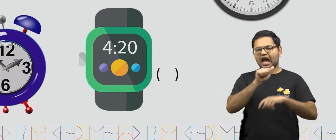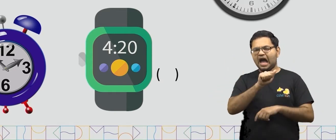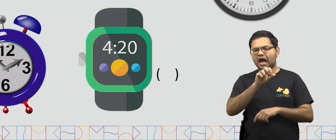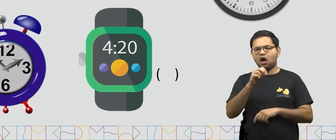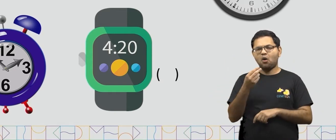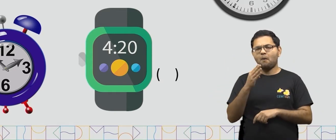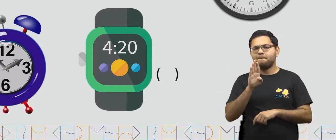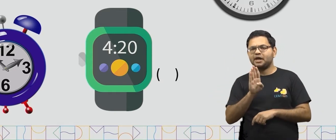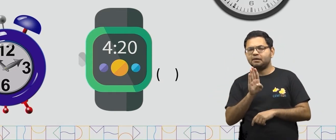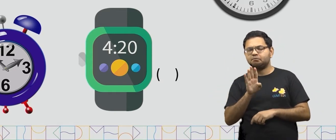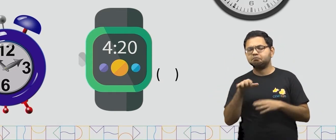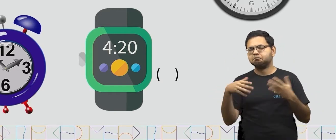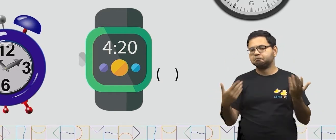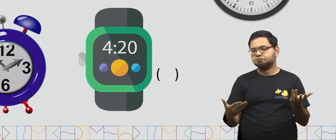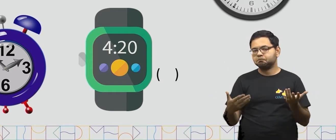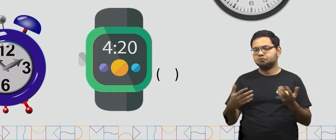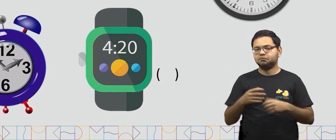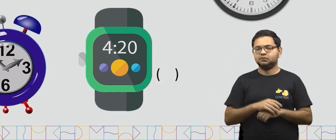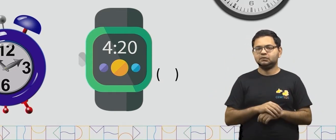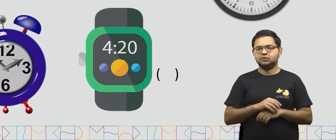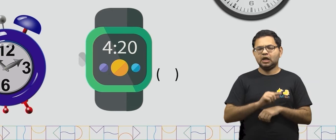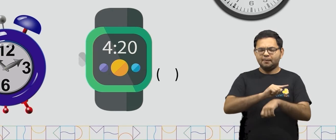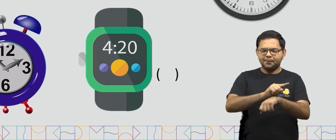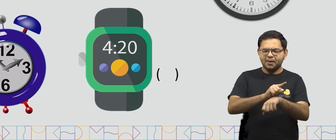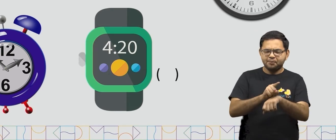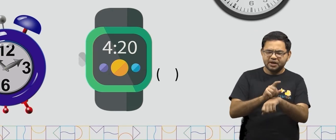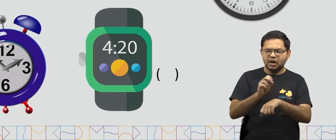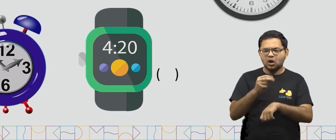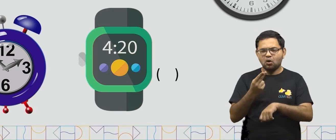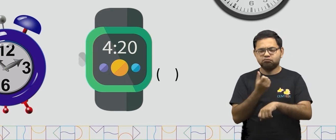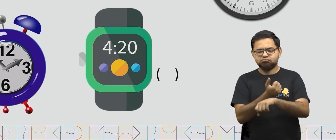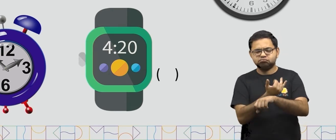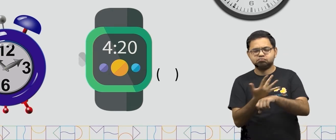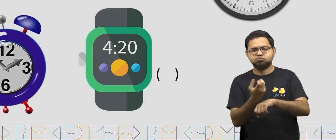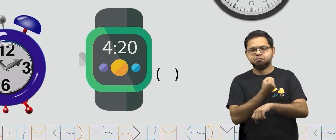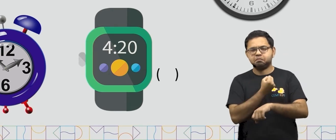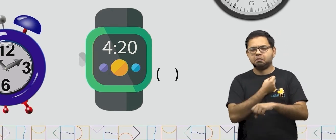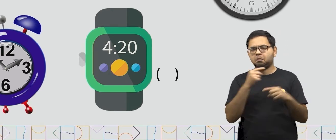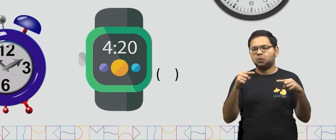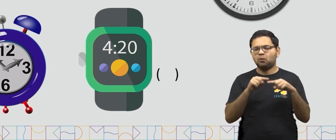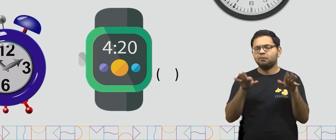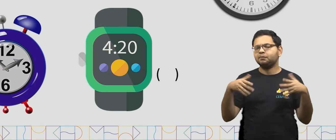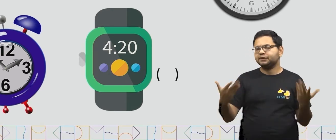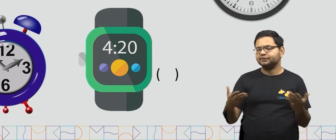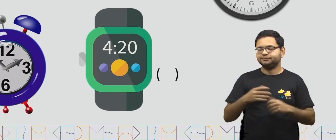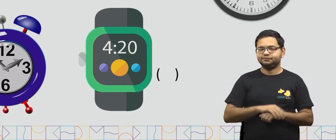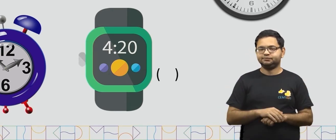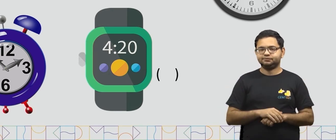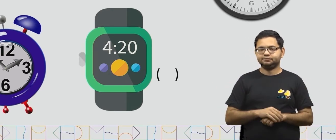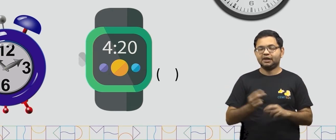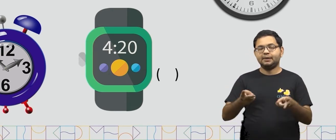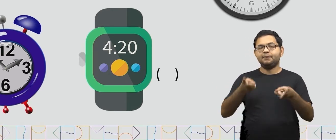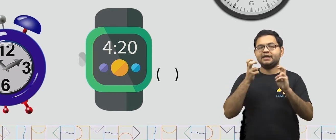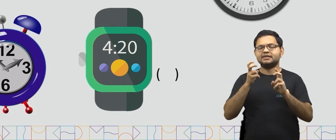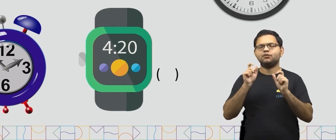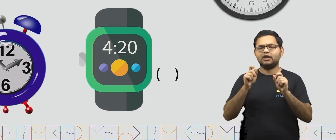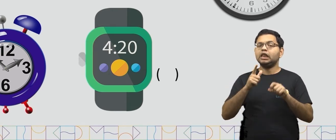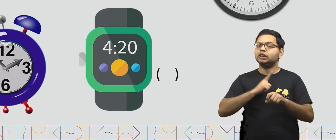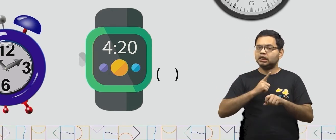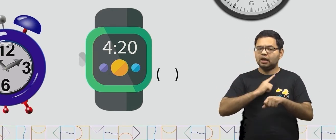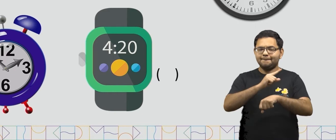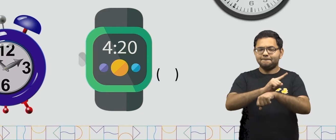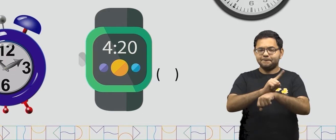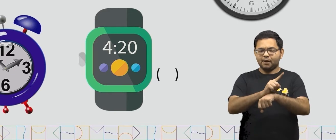relógio analógico, ou letra B, relógio digital. Nós observamos aqui que ele tem ponteiros